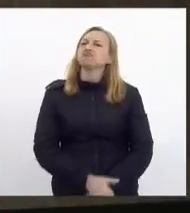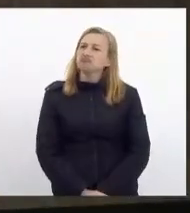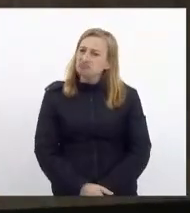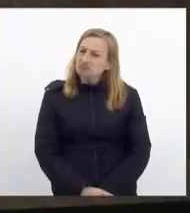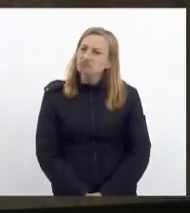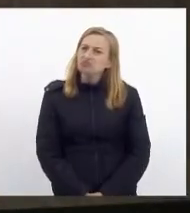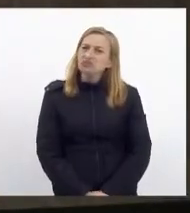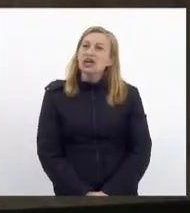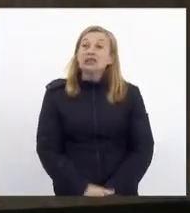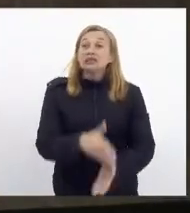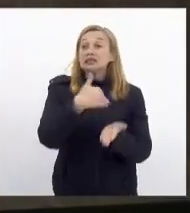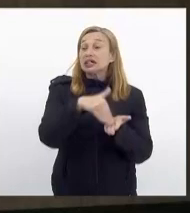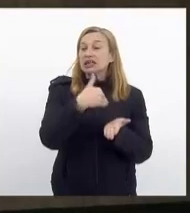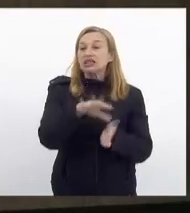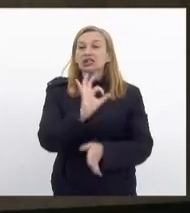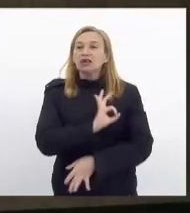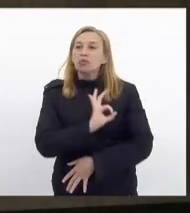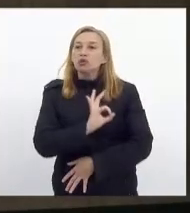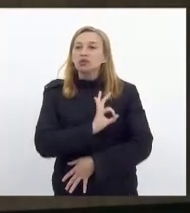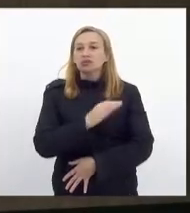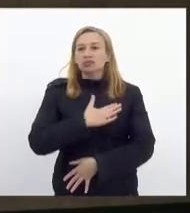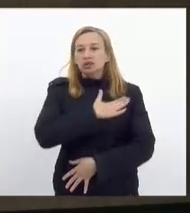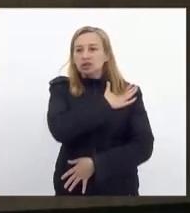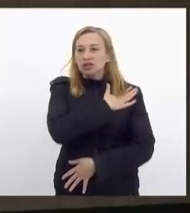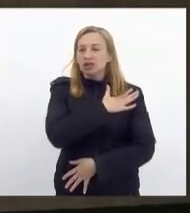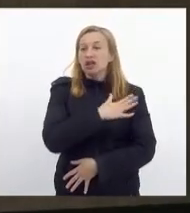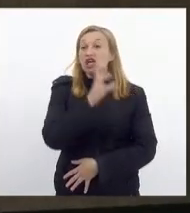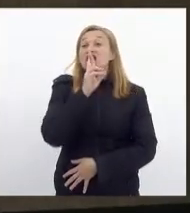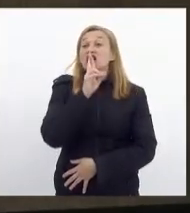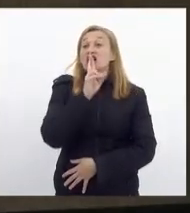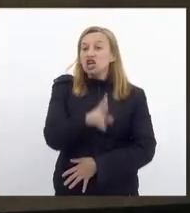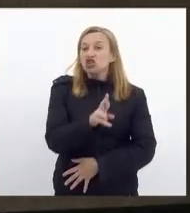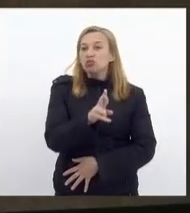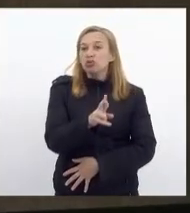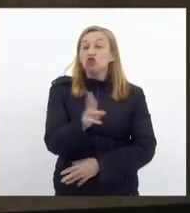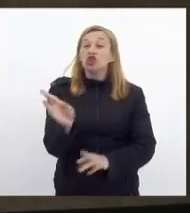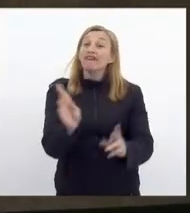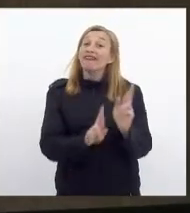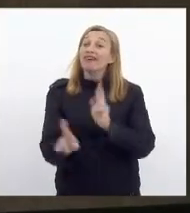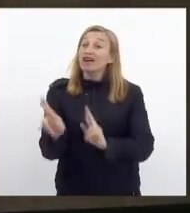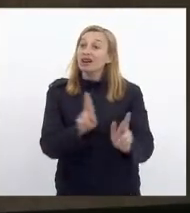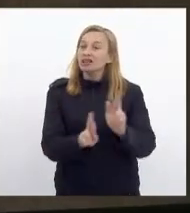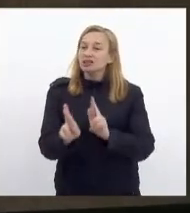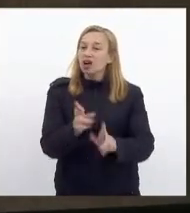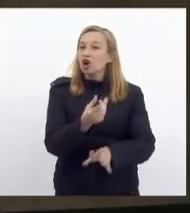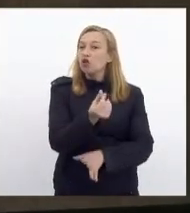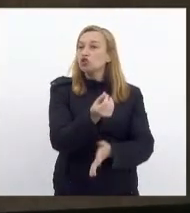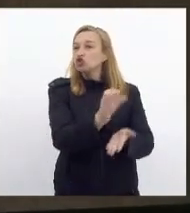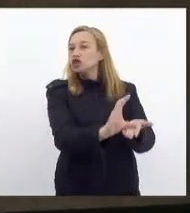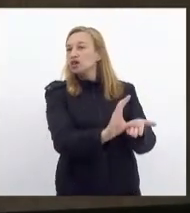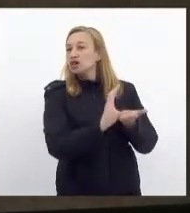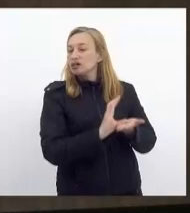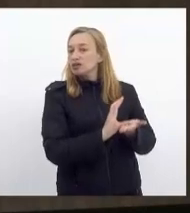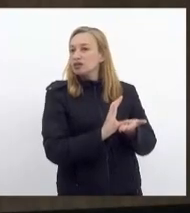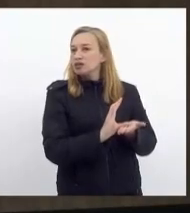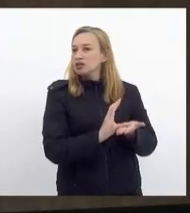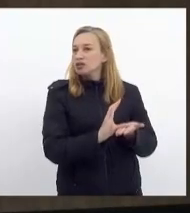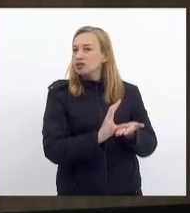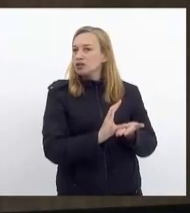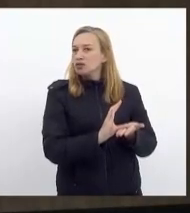da Secretaria da Polícia Militar respostas em relações ao dinheiro arrecadado pelo FUSPOM.